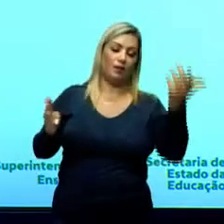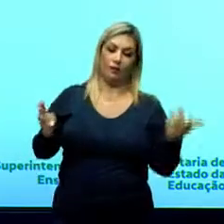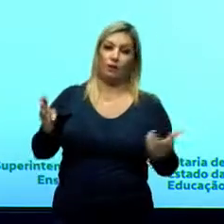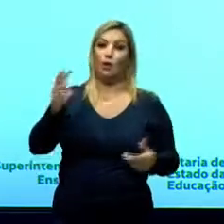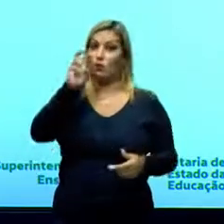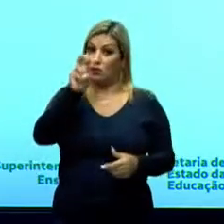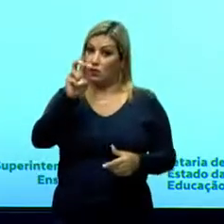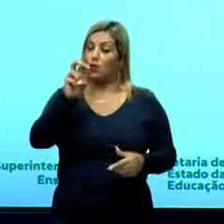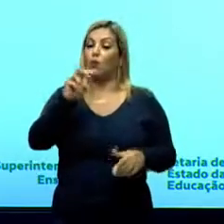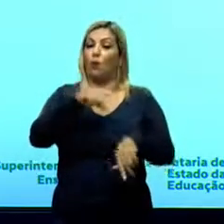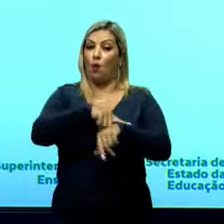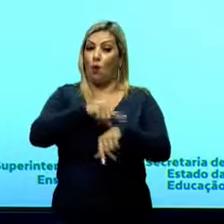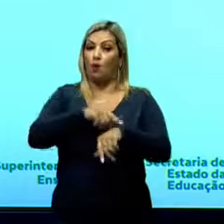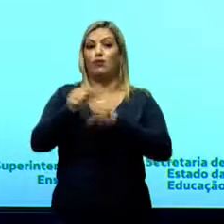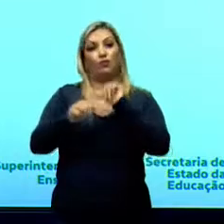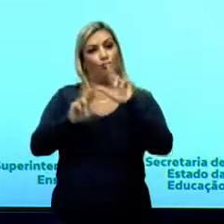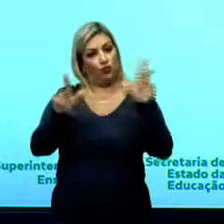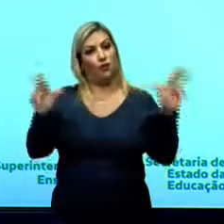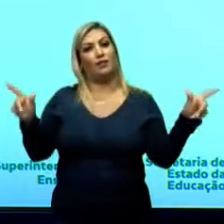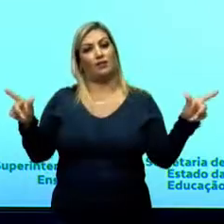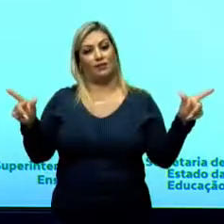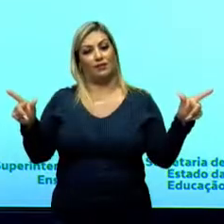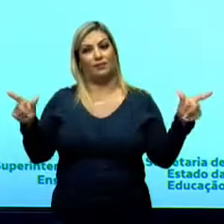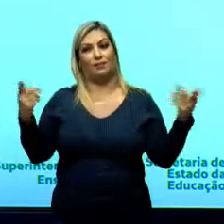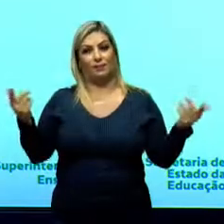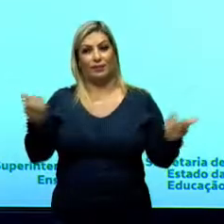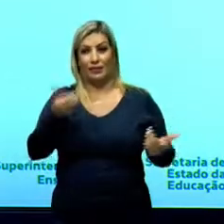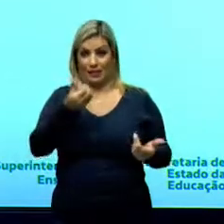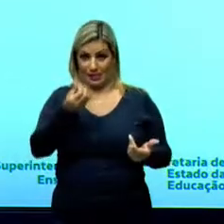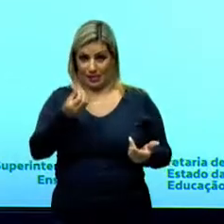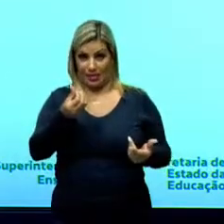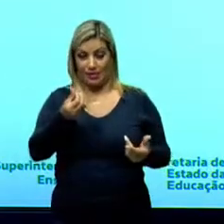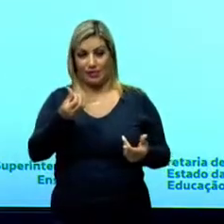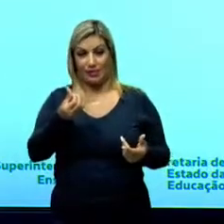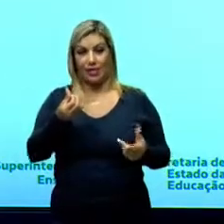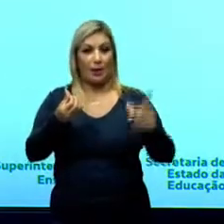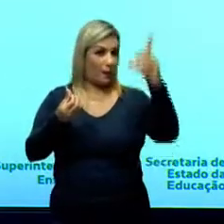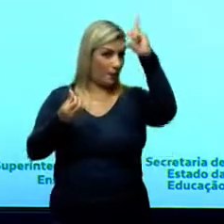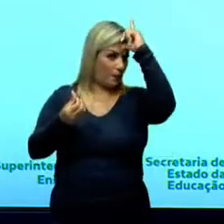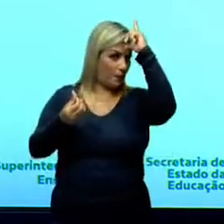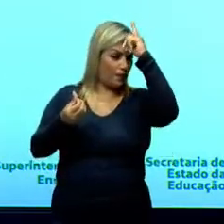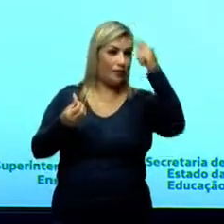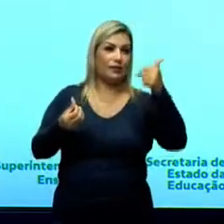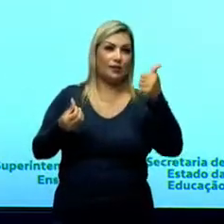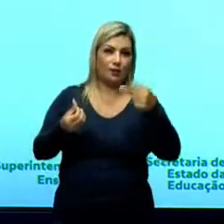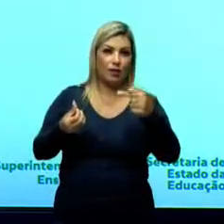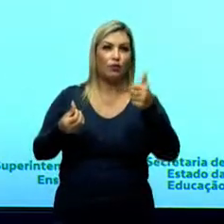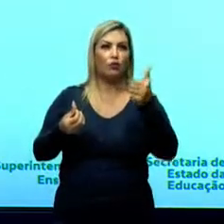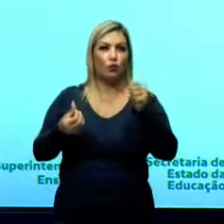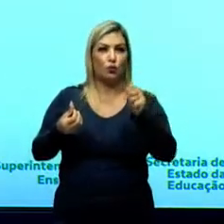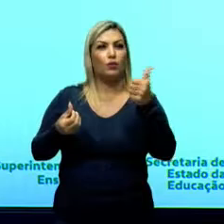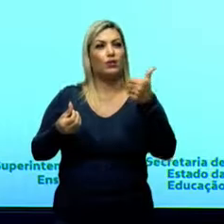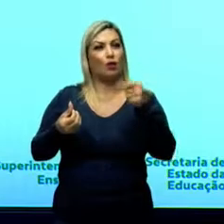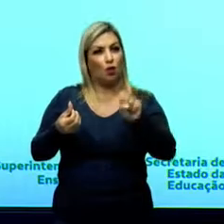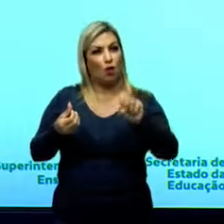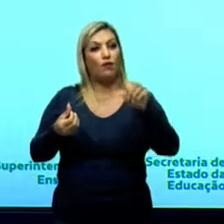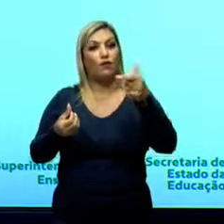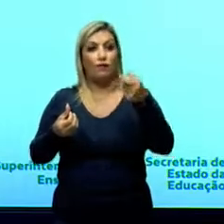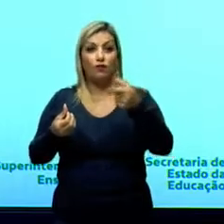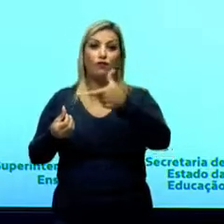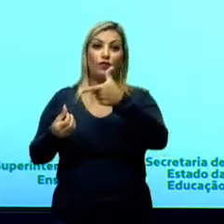começou a partida, para Berlim, na Alemanha. Então, são 16 horas lá em Berlim, 17, 18, 19, 20,